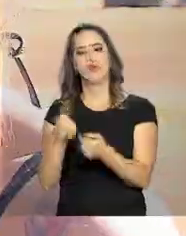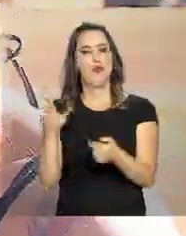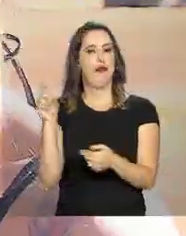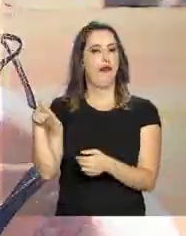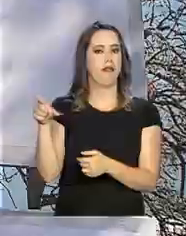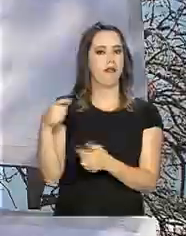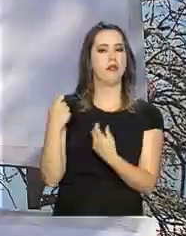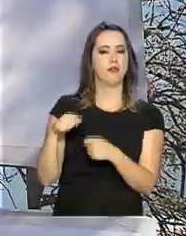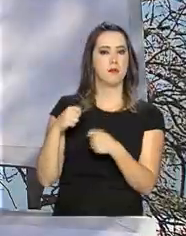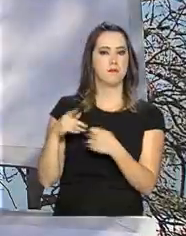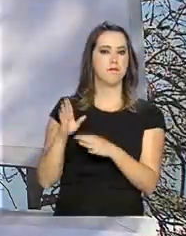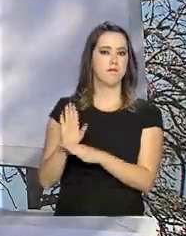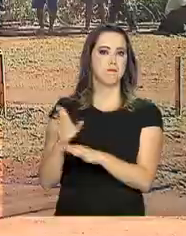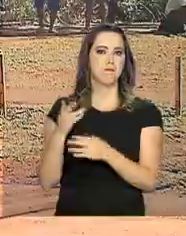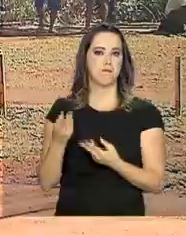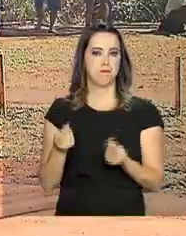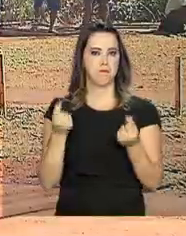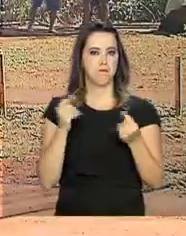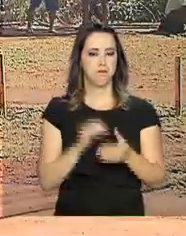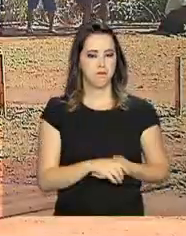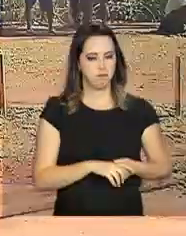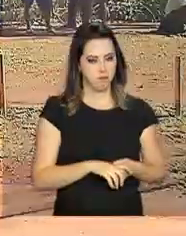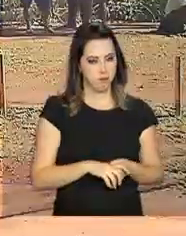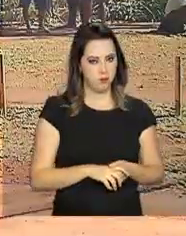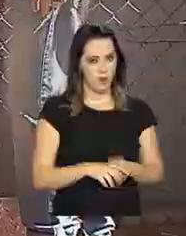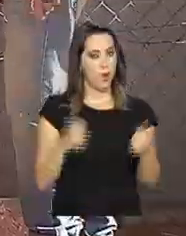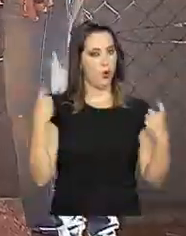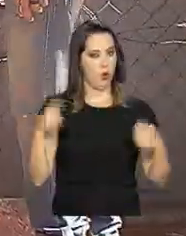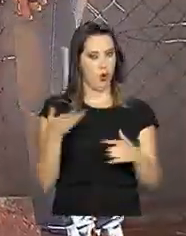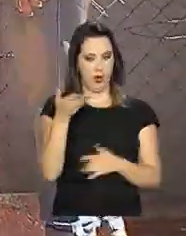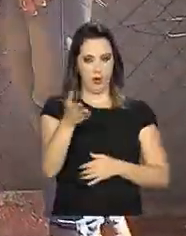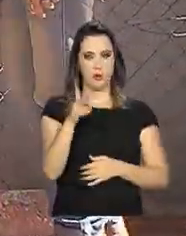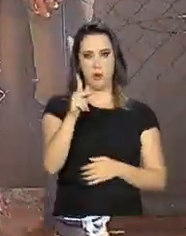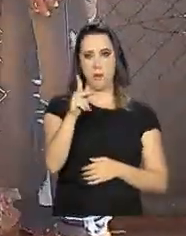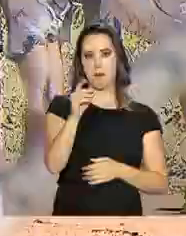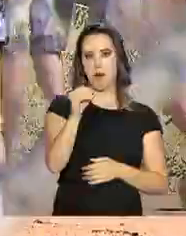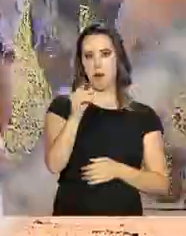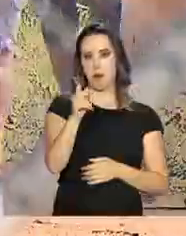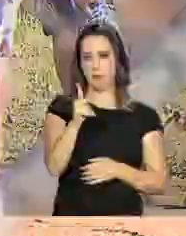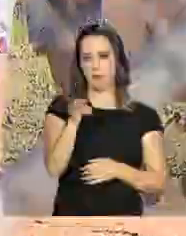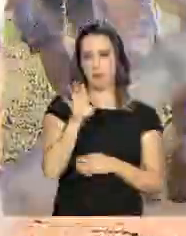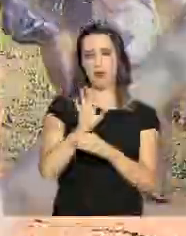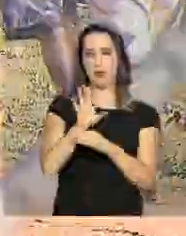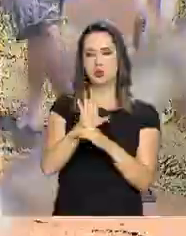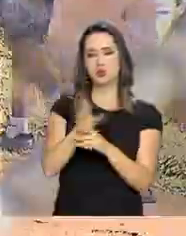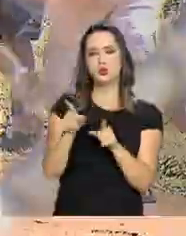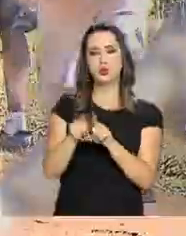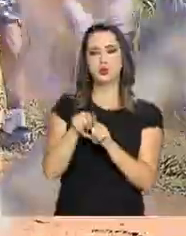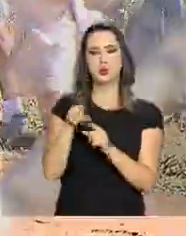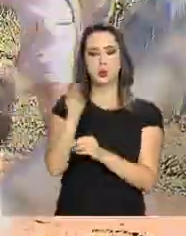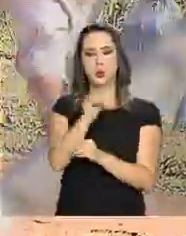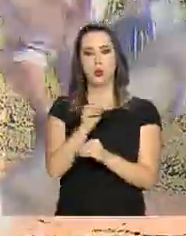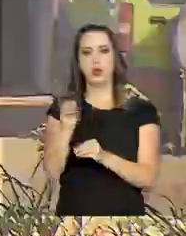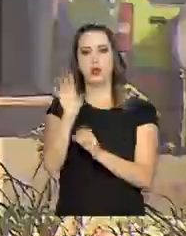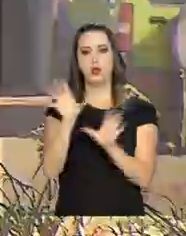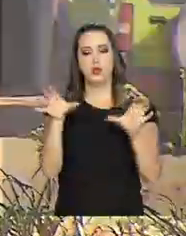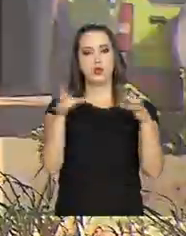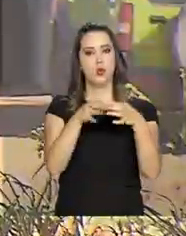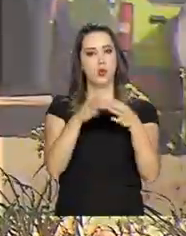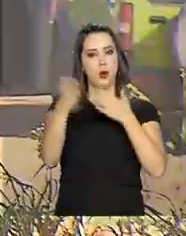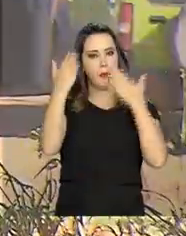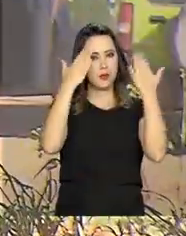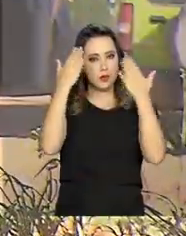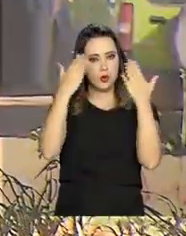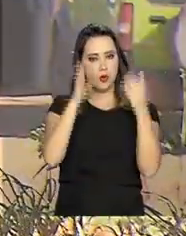para quem mora na rua. O Centro Pop é um local em que a pessoa em situação de rua recebe atendimento das equipes de